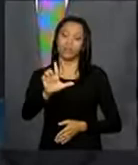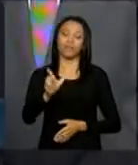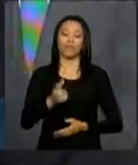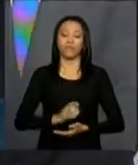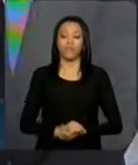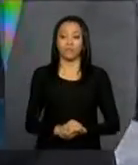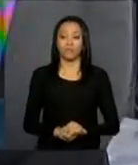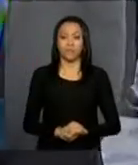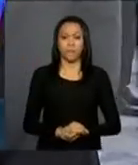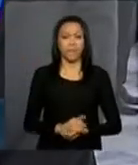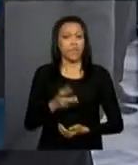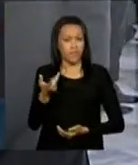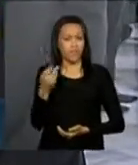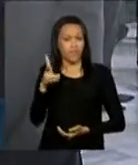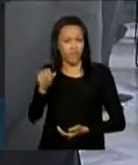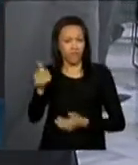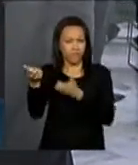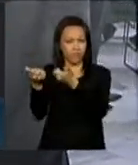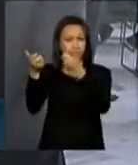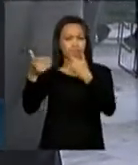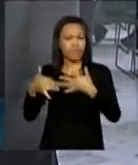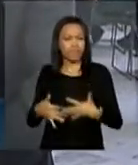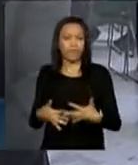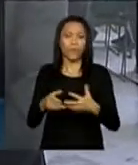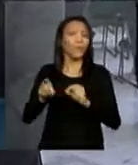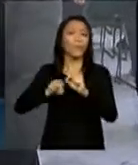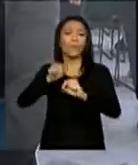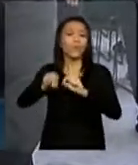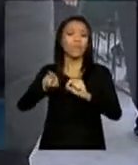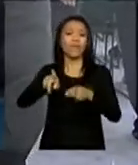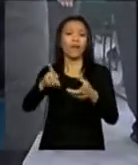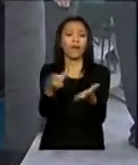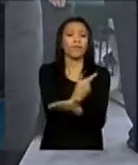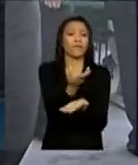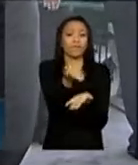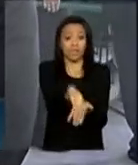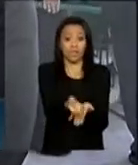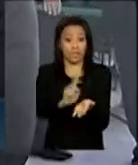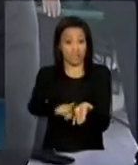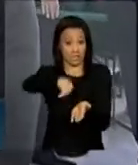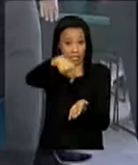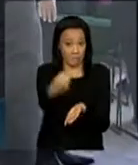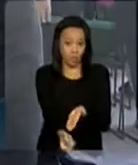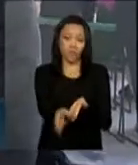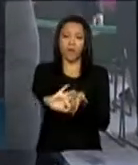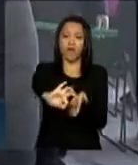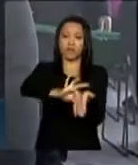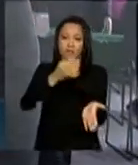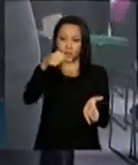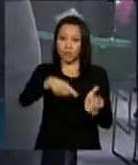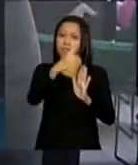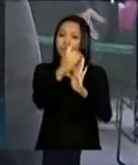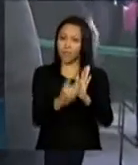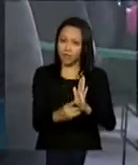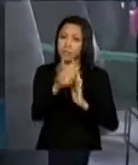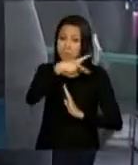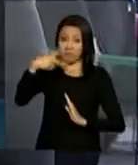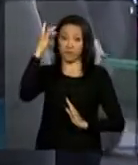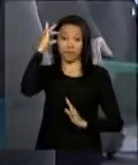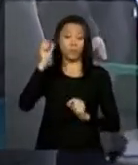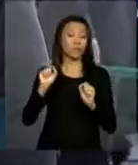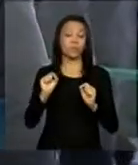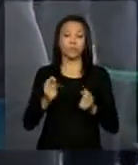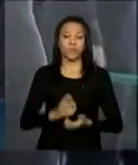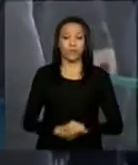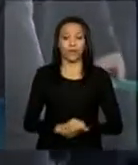Telecomunicações. Ele vai contar para a gente o que vai acontecer após a assinatura deste decreto pela presidenta Dilma.